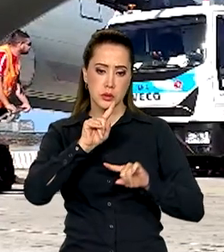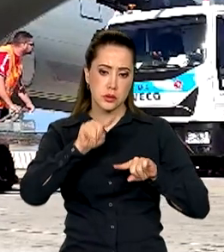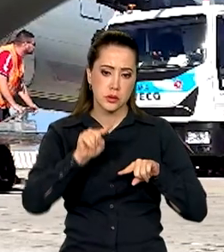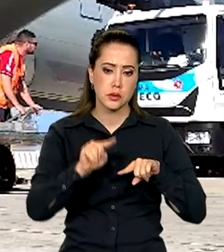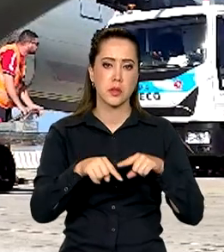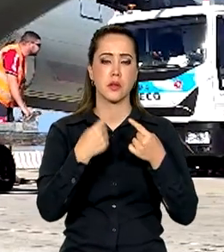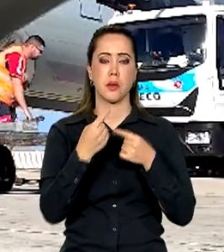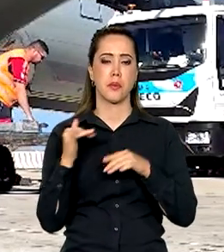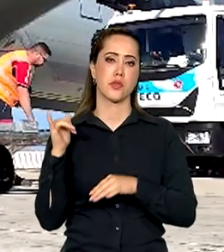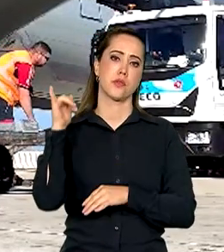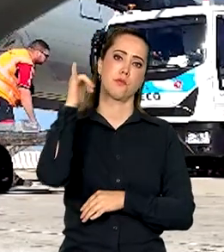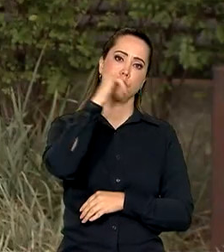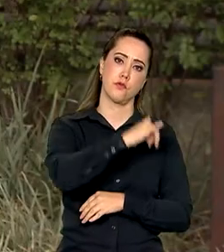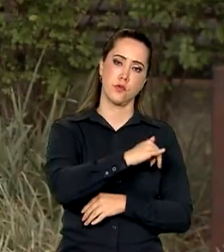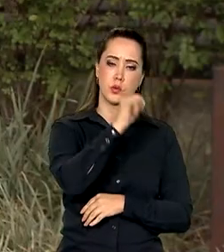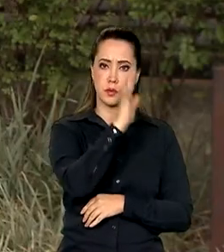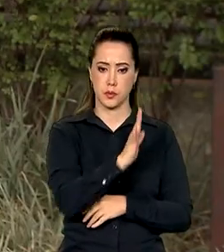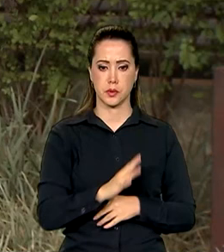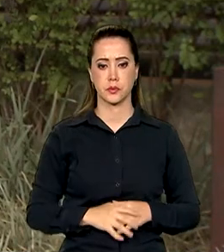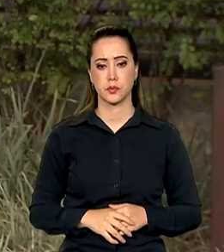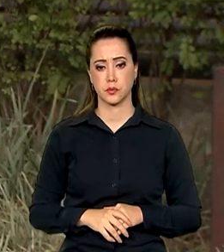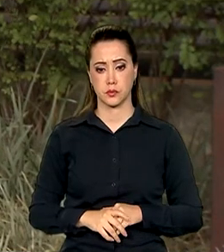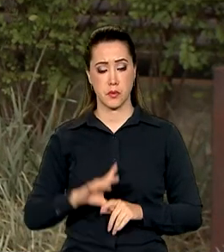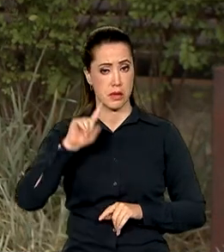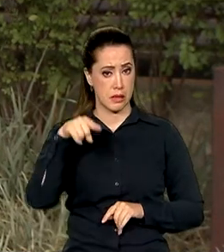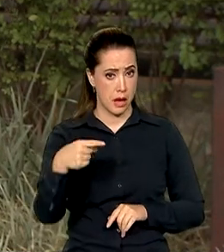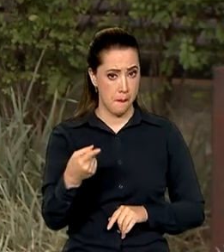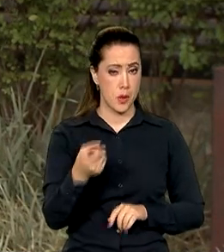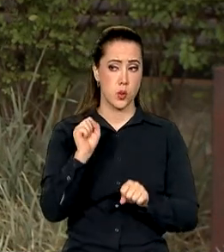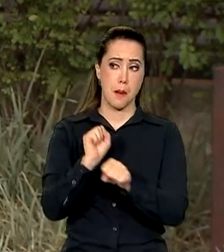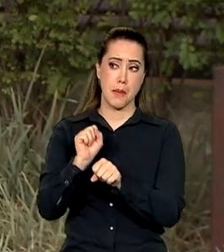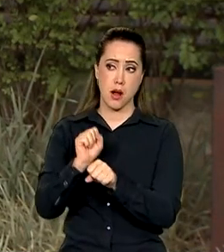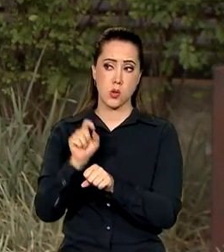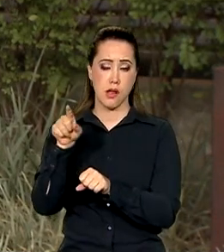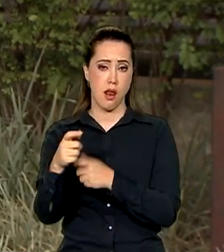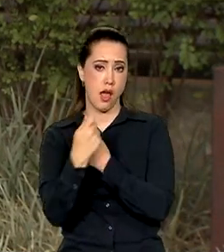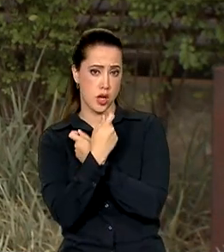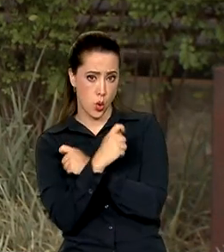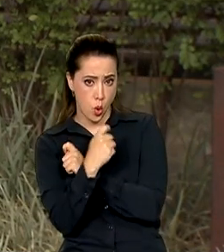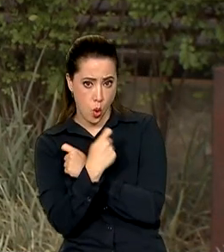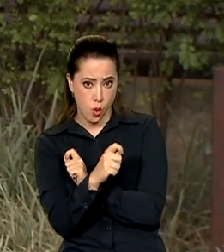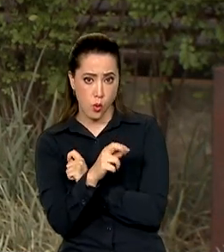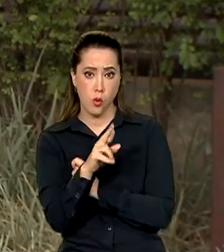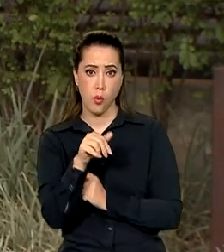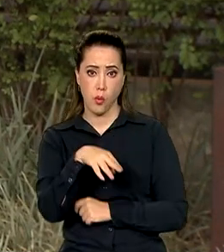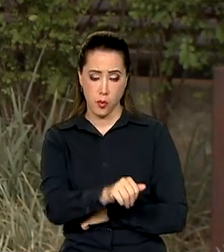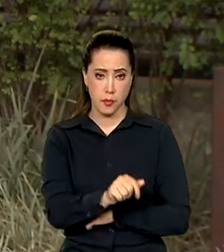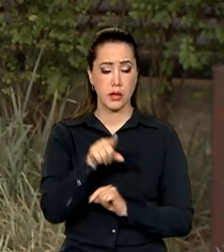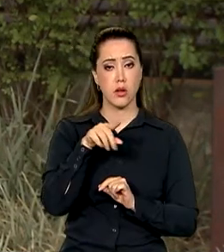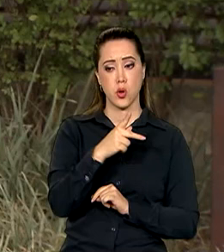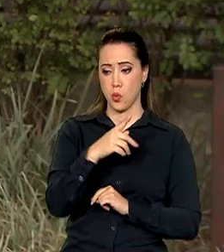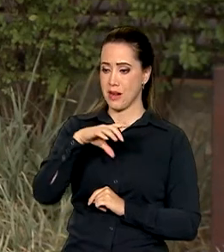seguida, embarcar rumo ao Brasil. Após a parada técnica em Roma, o KC-30 da FAB segue para